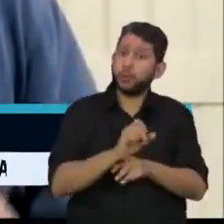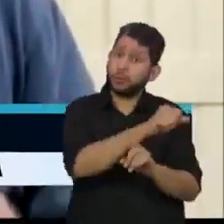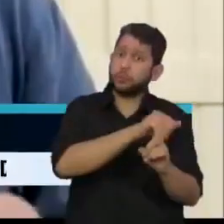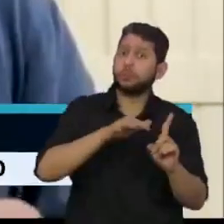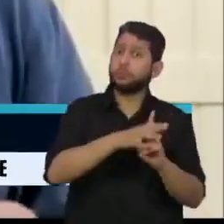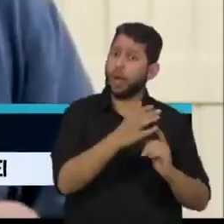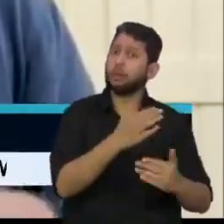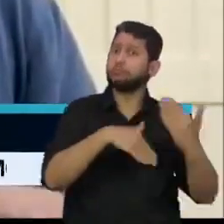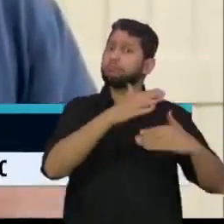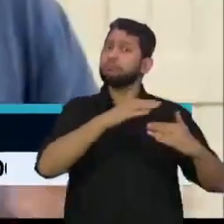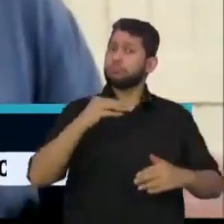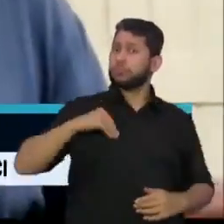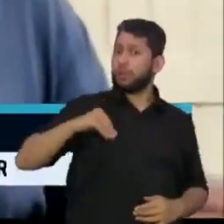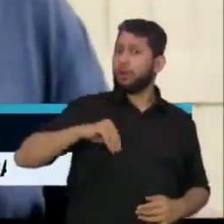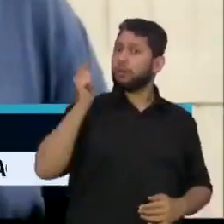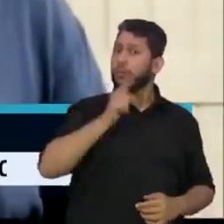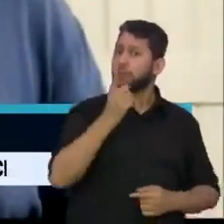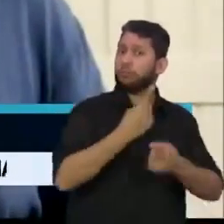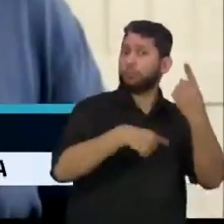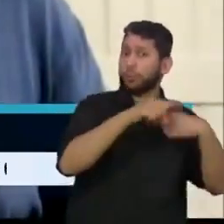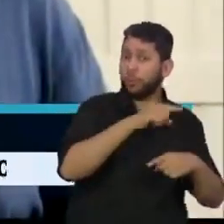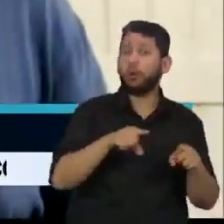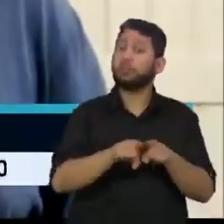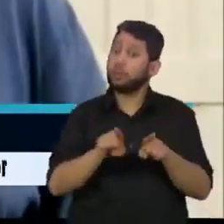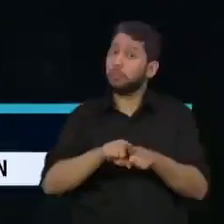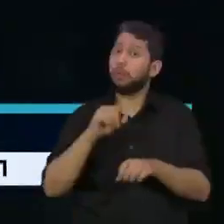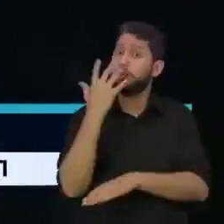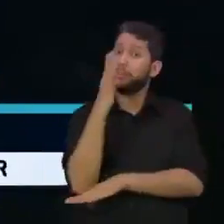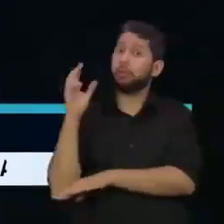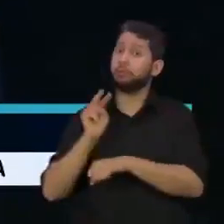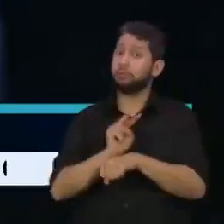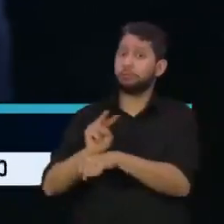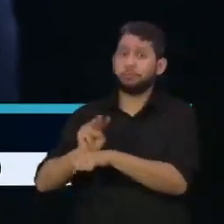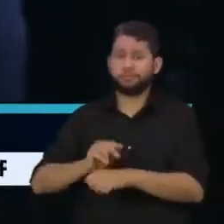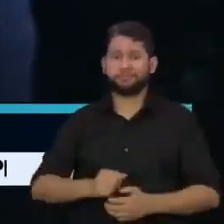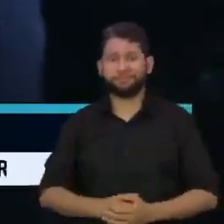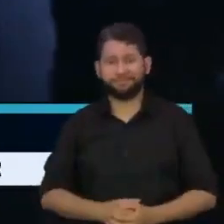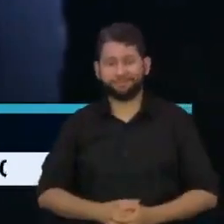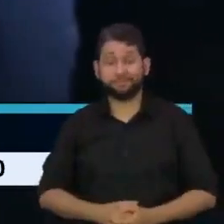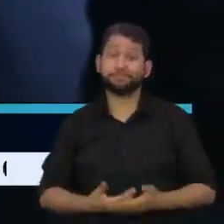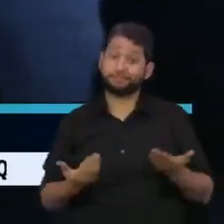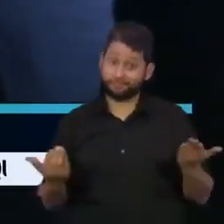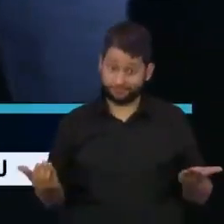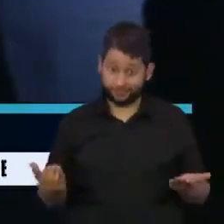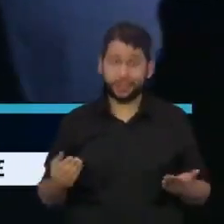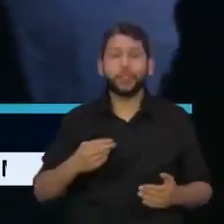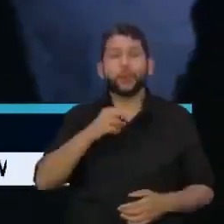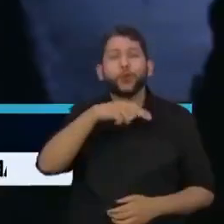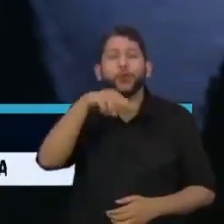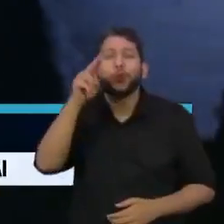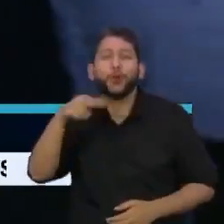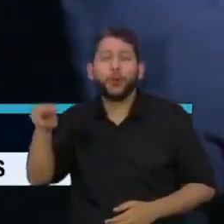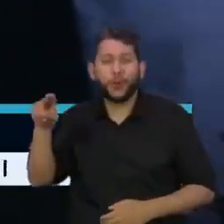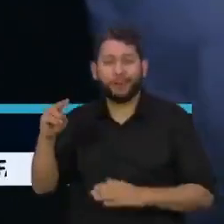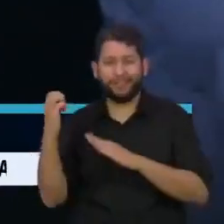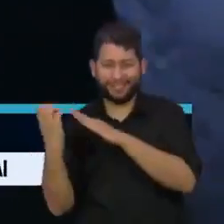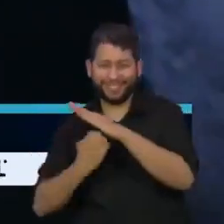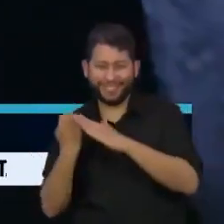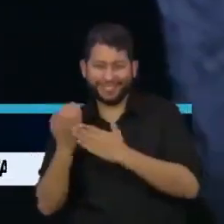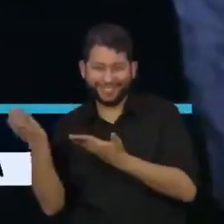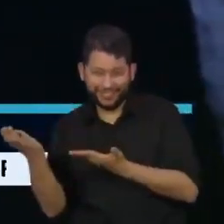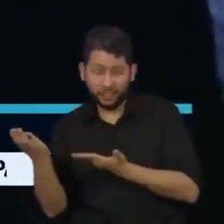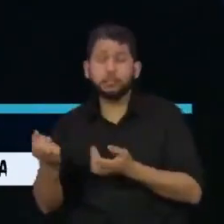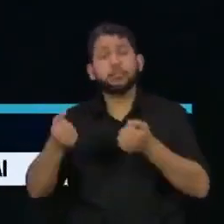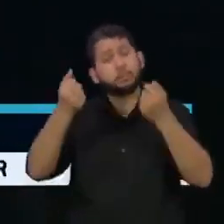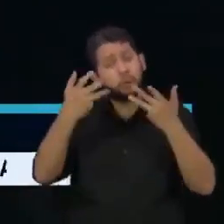e renda combinada com a preservação ambiental. Em nota, mineradora norueguesa Hidro diz que opera de